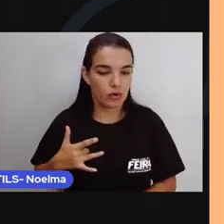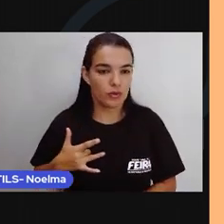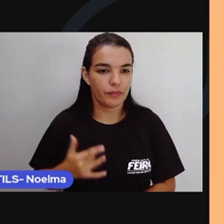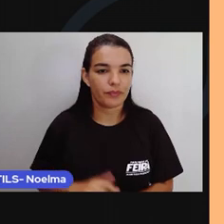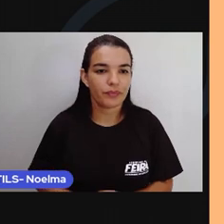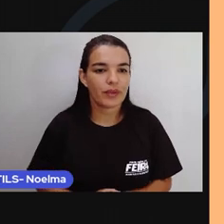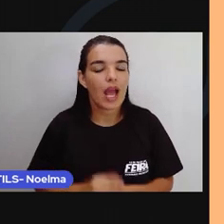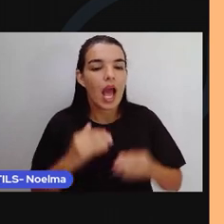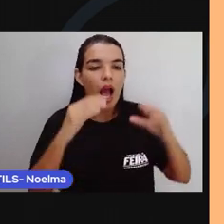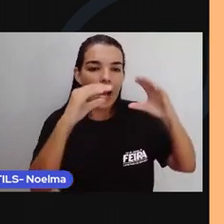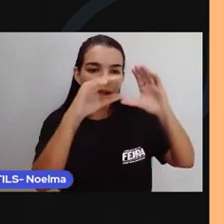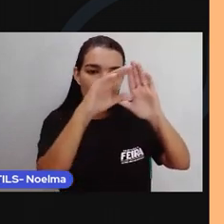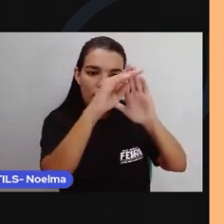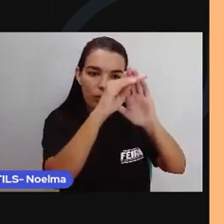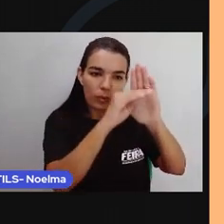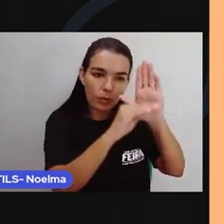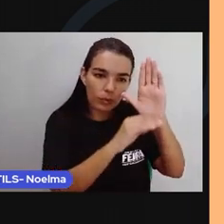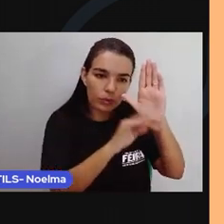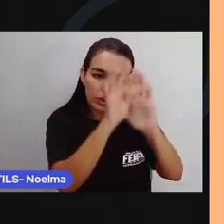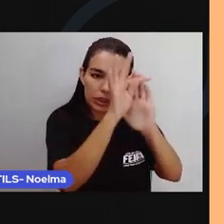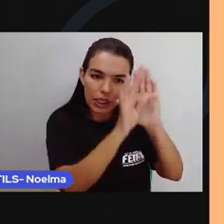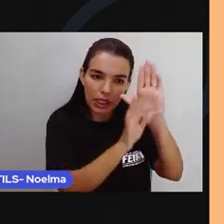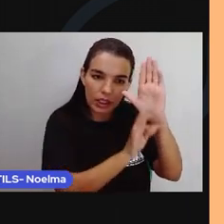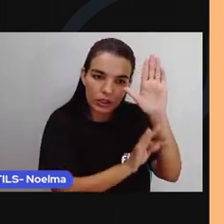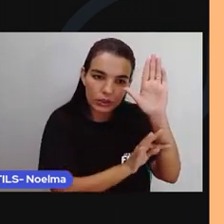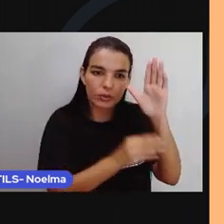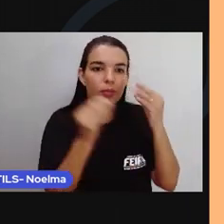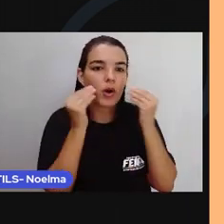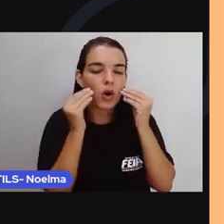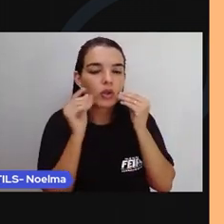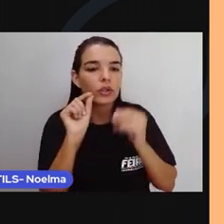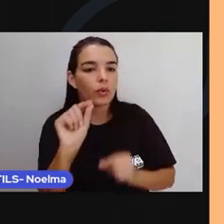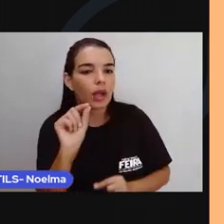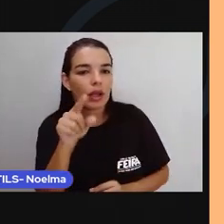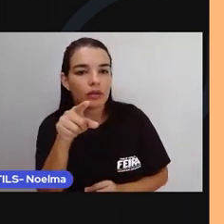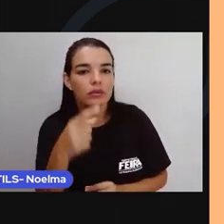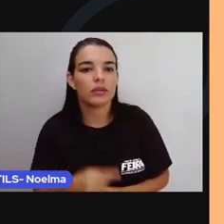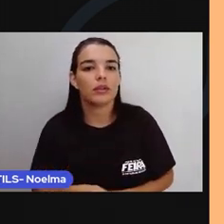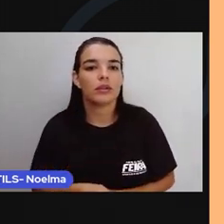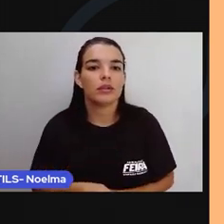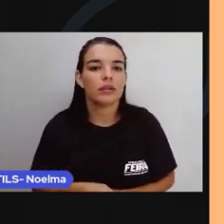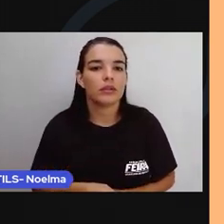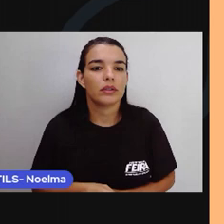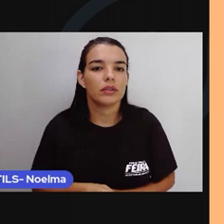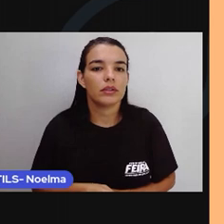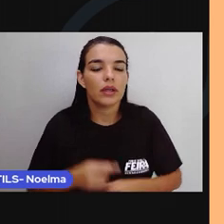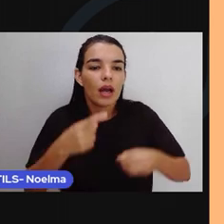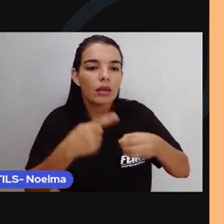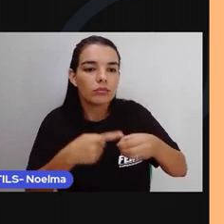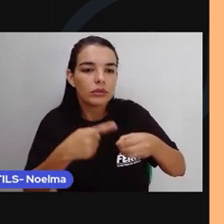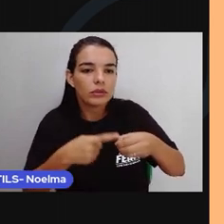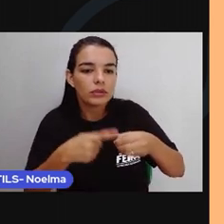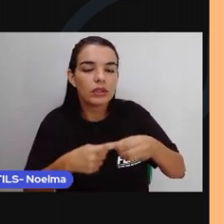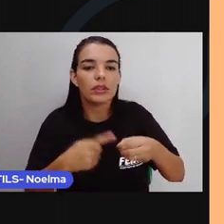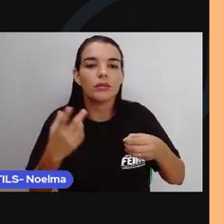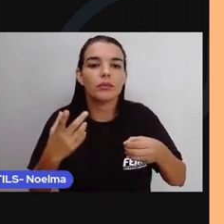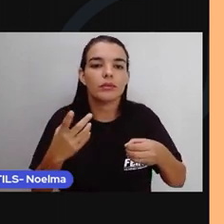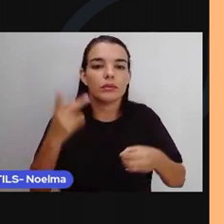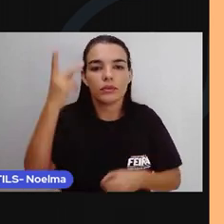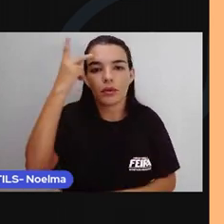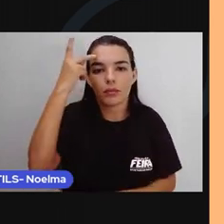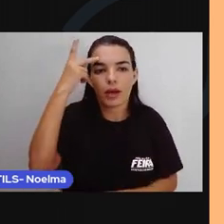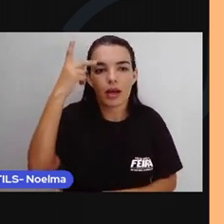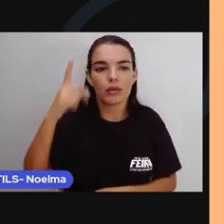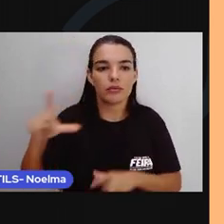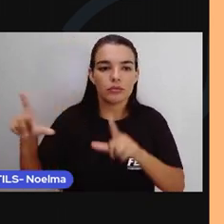um certificado por ter alcançado um índice quase zerado sobre infecções por HIV de mãe para filho. Agora o corpo do